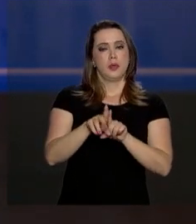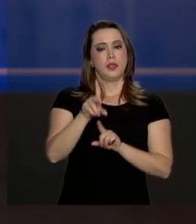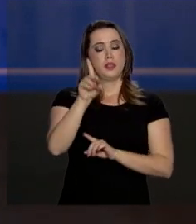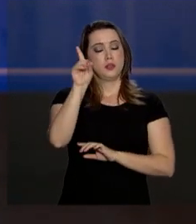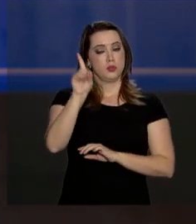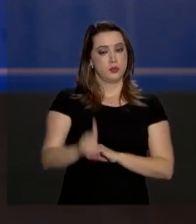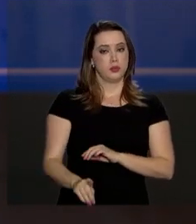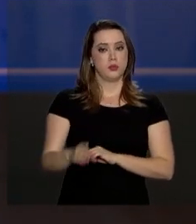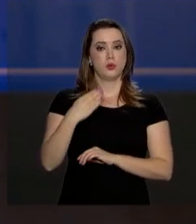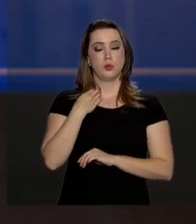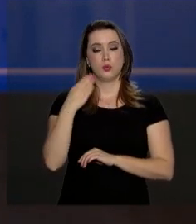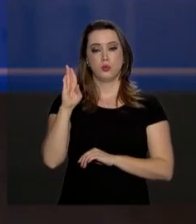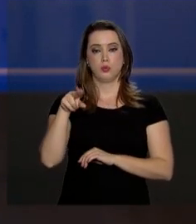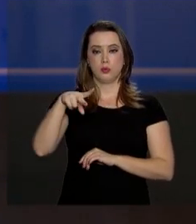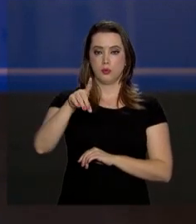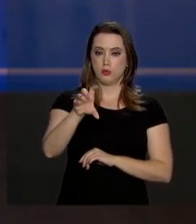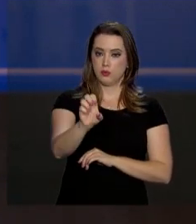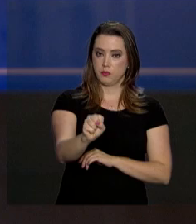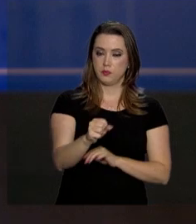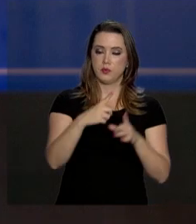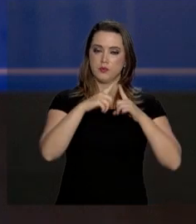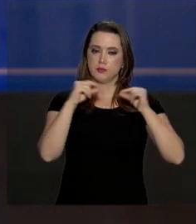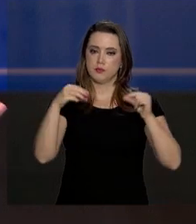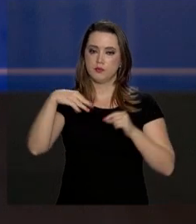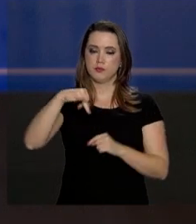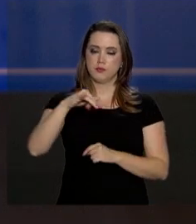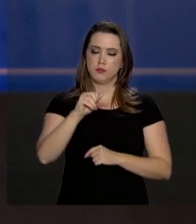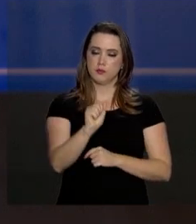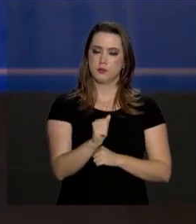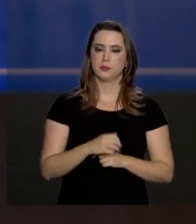de professor da Fundação Getúlio Vargas. De Brasília, Márcia Fernandes.